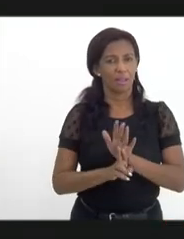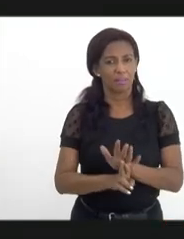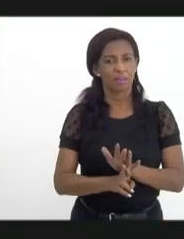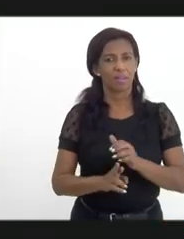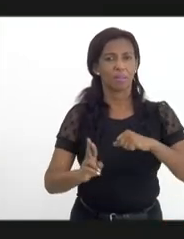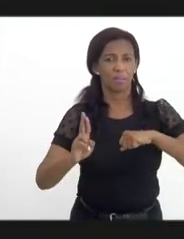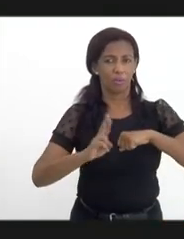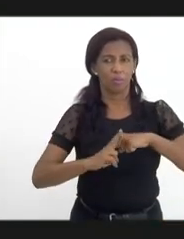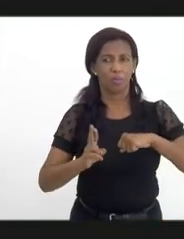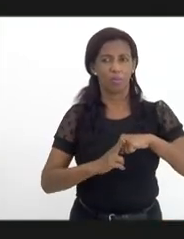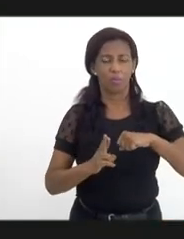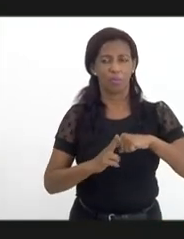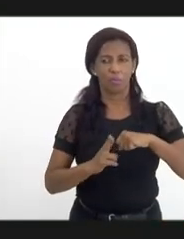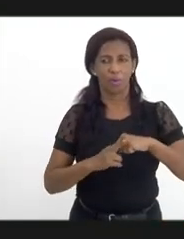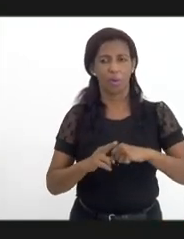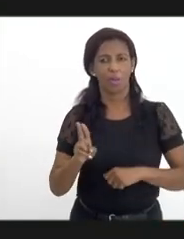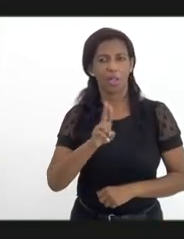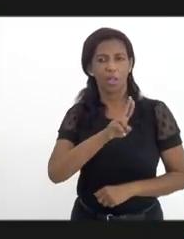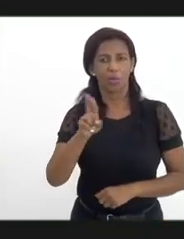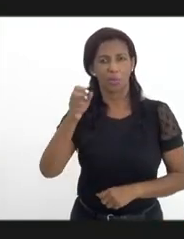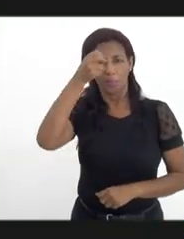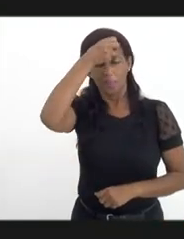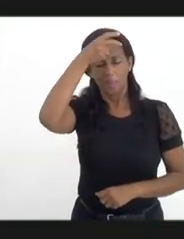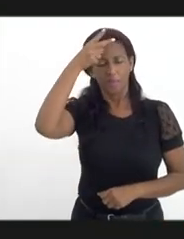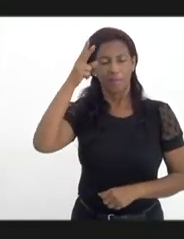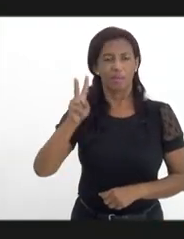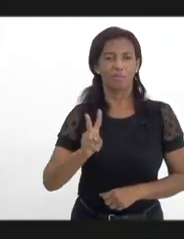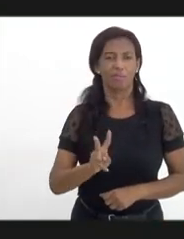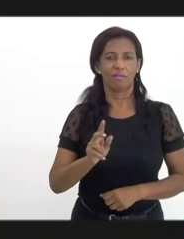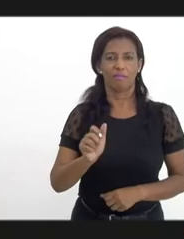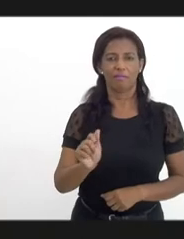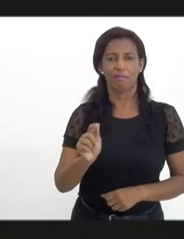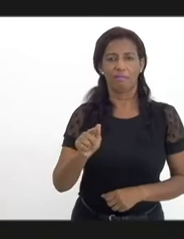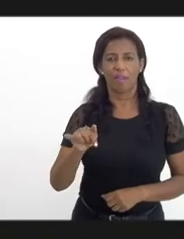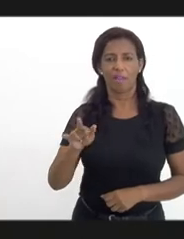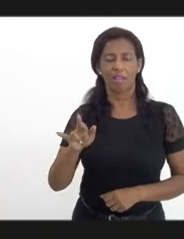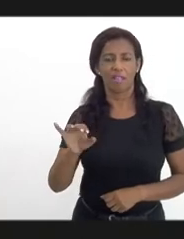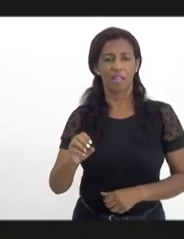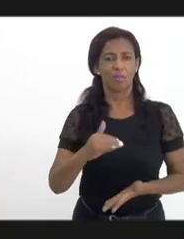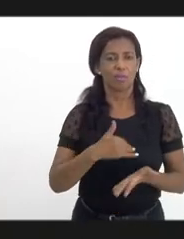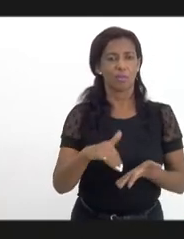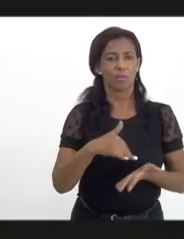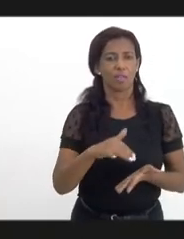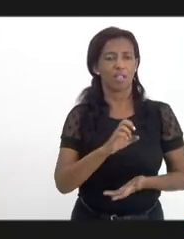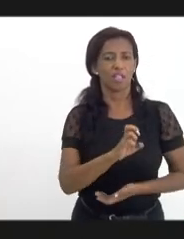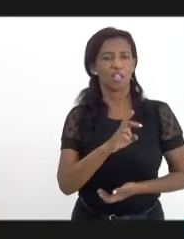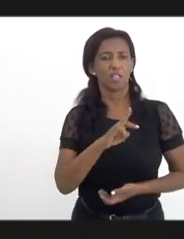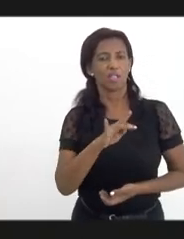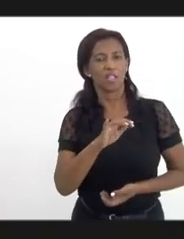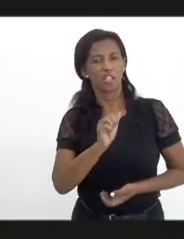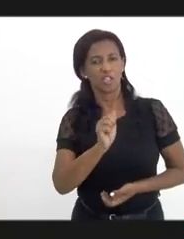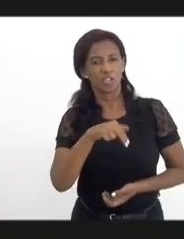Belfo Roxo, em nome do nosso prefeito Vaguinho e nosso secretário de saúde, Cristian Vieira.